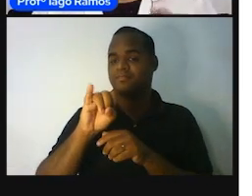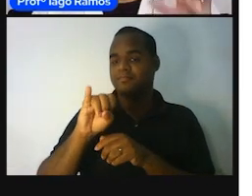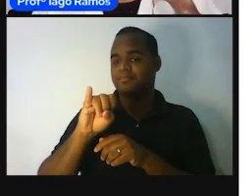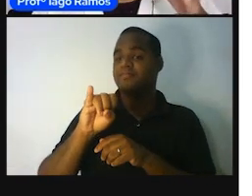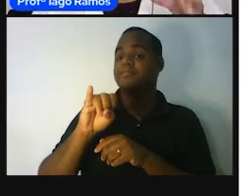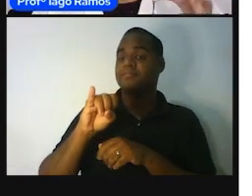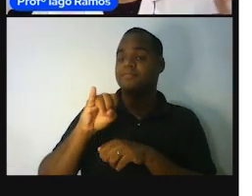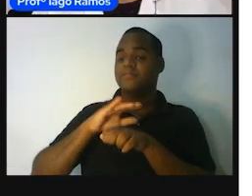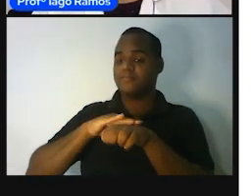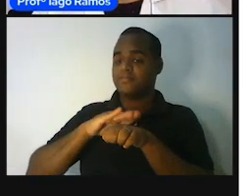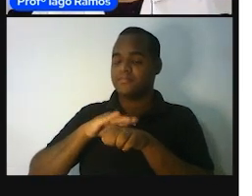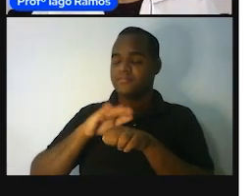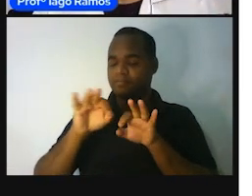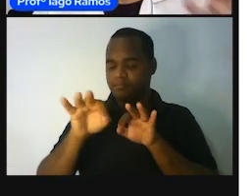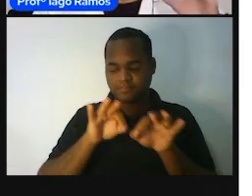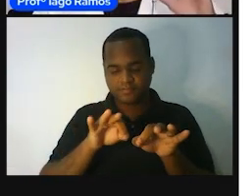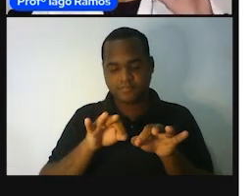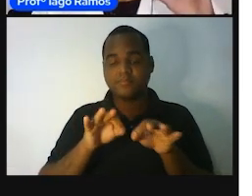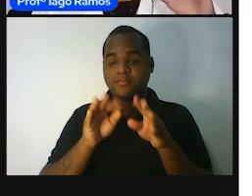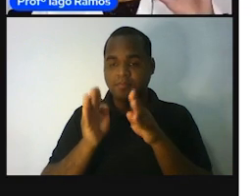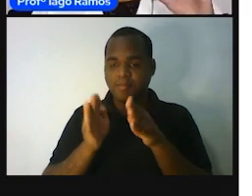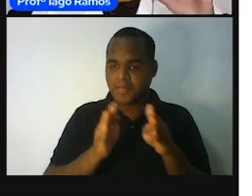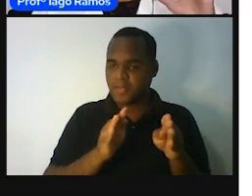organizou, dividiu as medidas